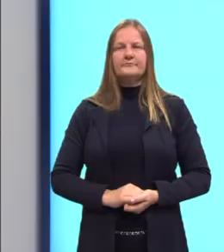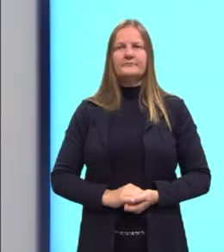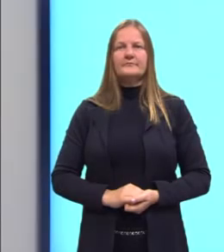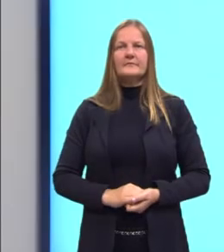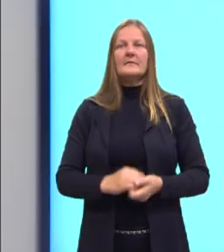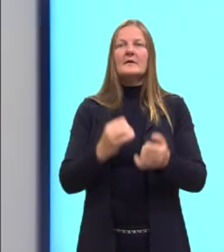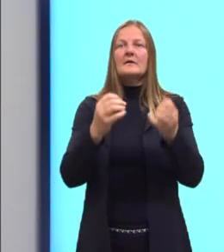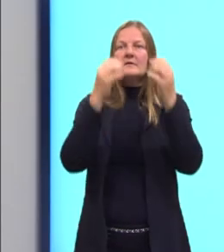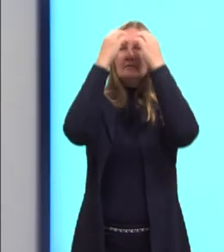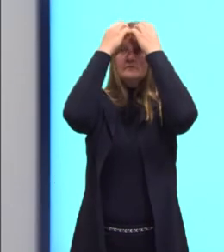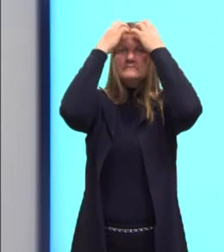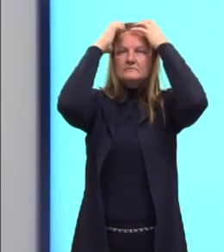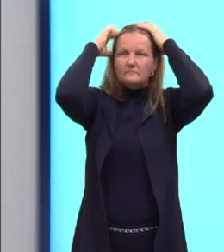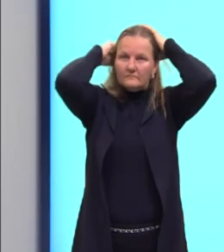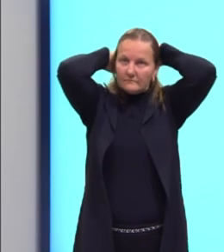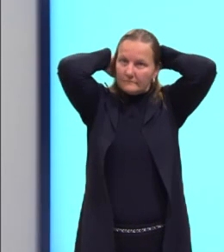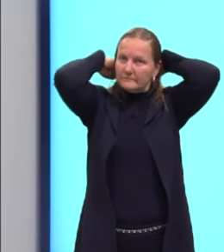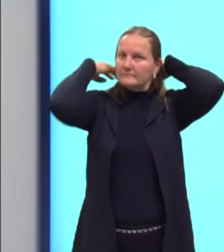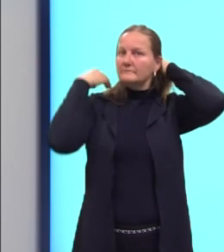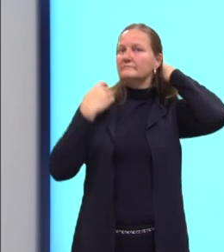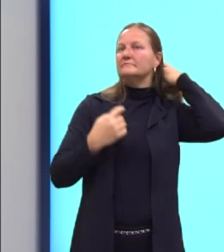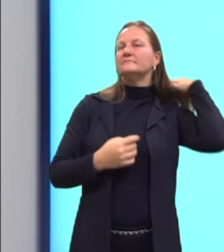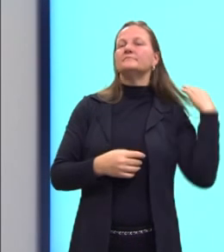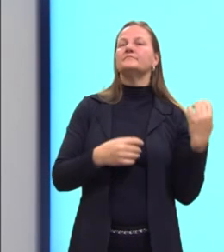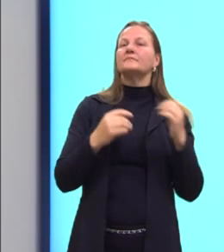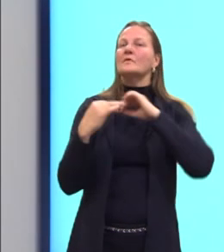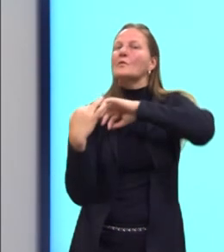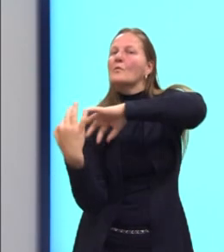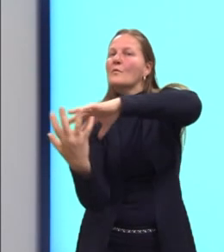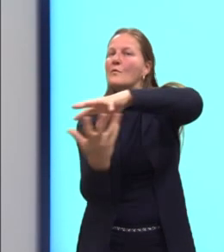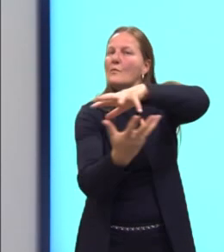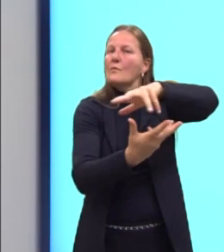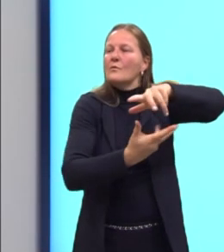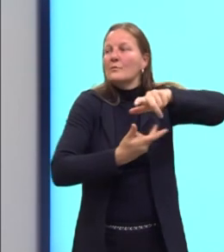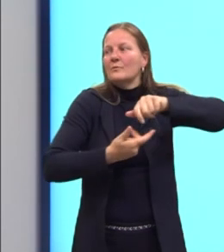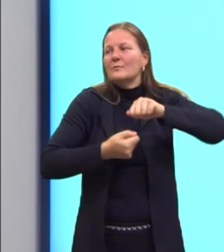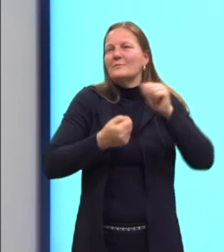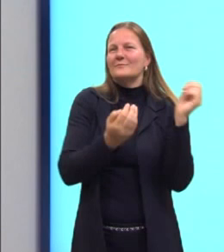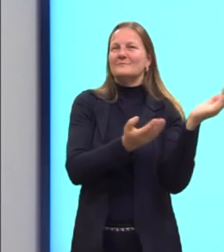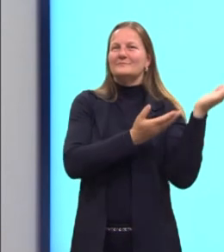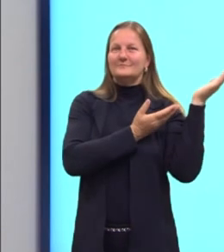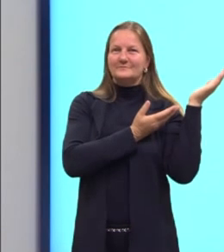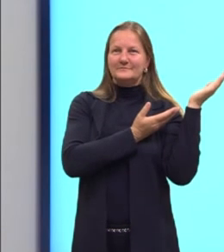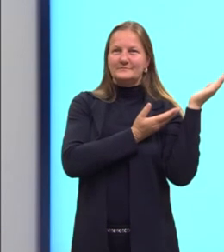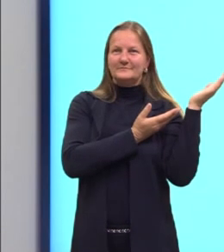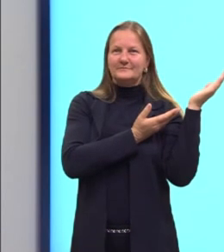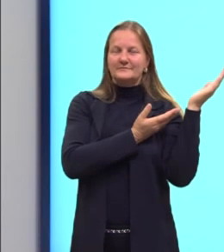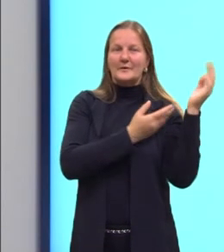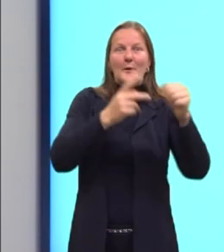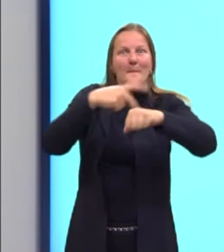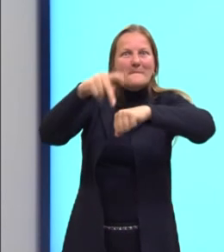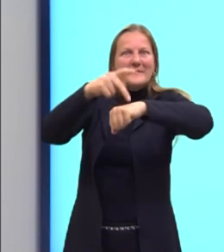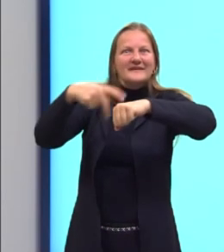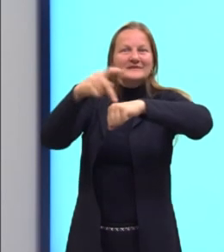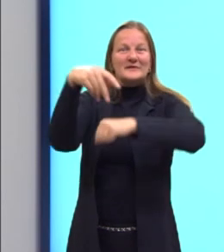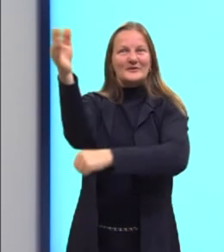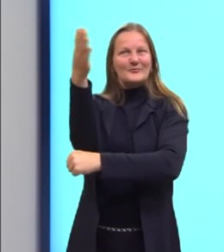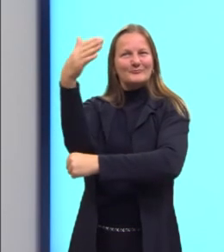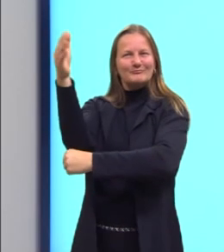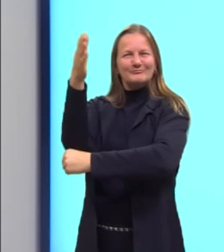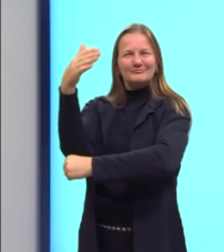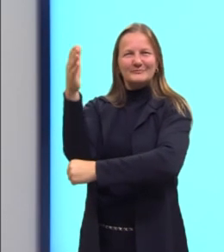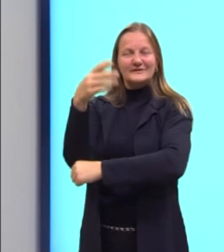Essa imagem aqui, de um globo, com várias bandeiras de vários países, eu trago para